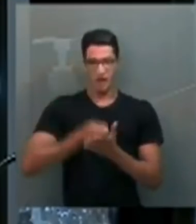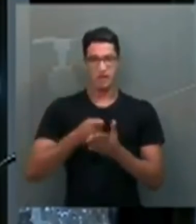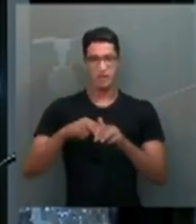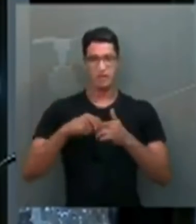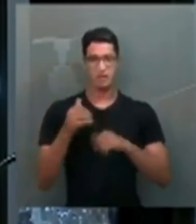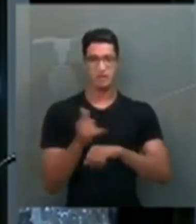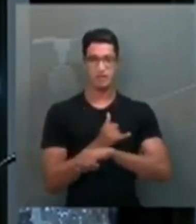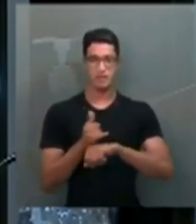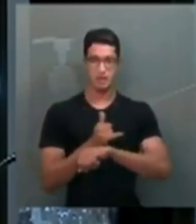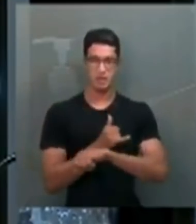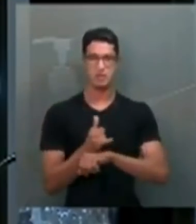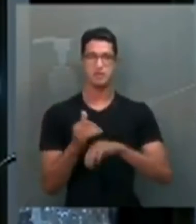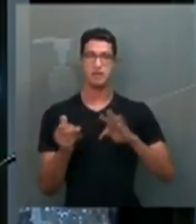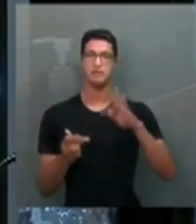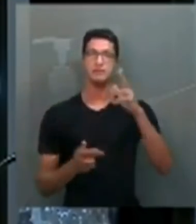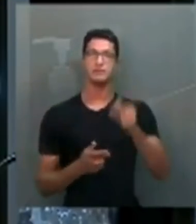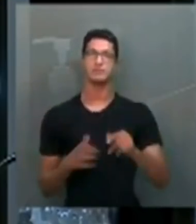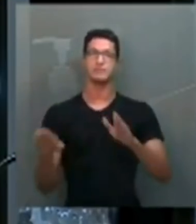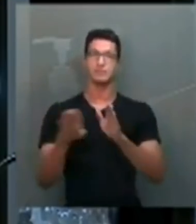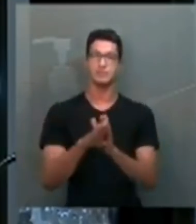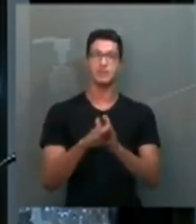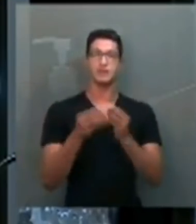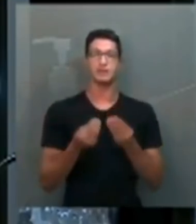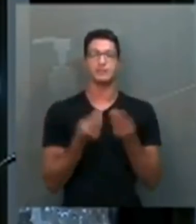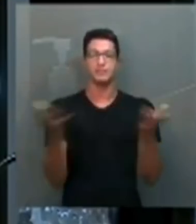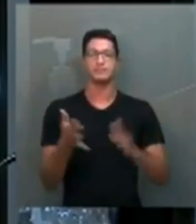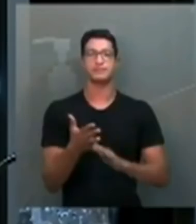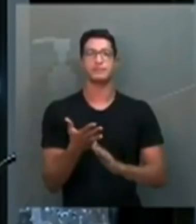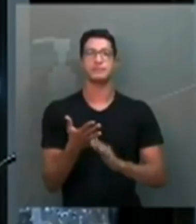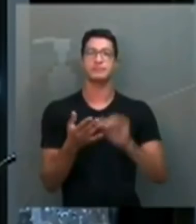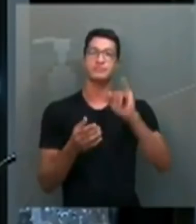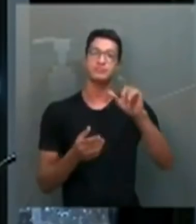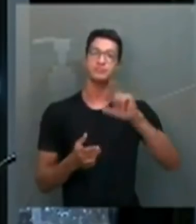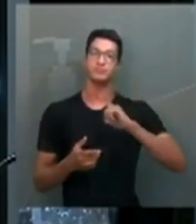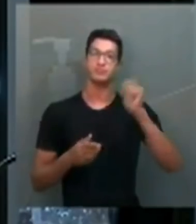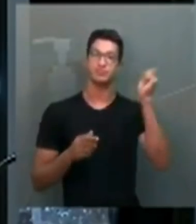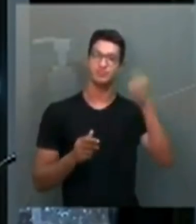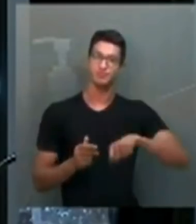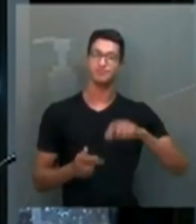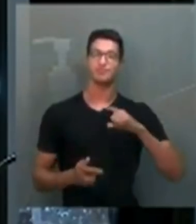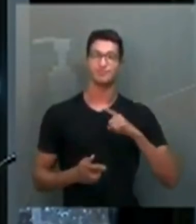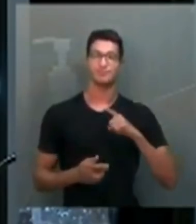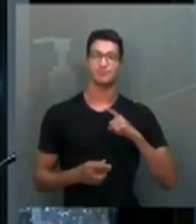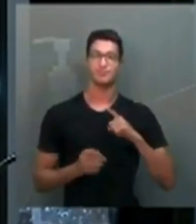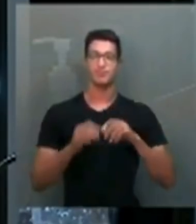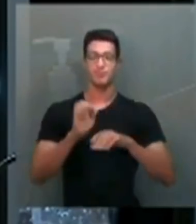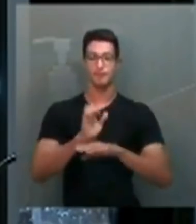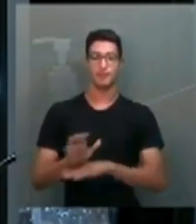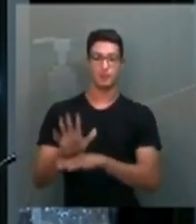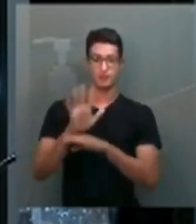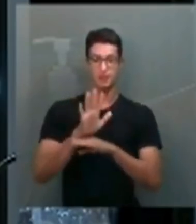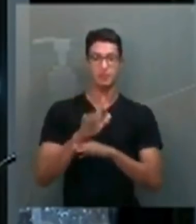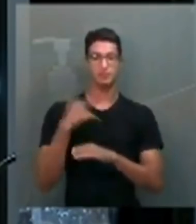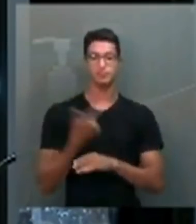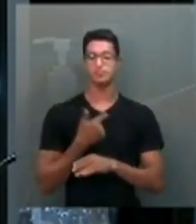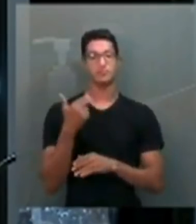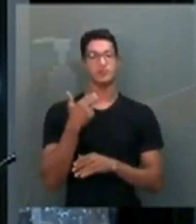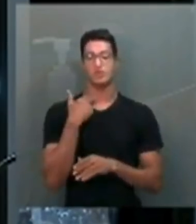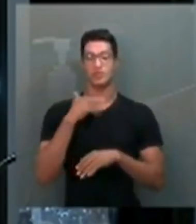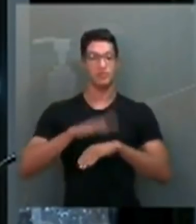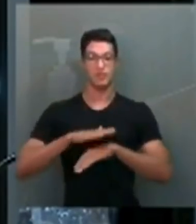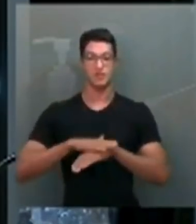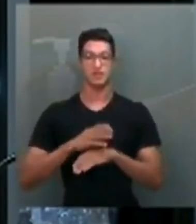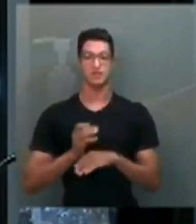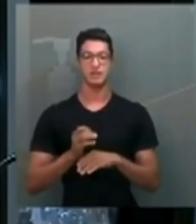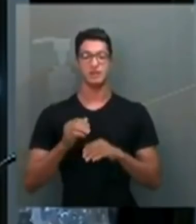estratégia, tudo o que chegar, distribuir. Enquanto houver capacidade de estocar nos estados, nós não vamos fazer